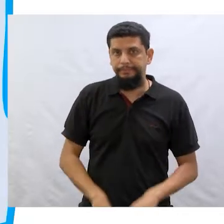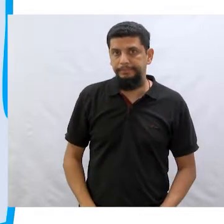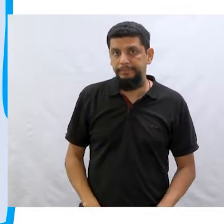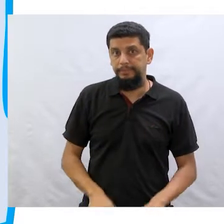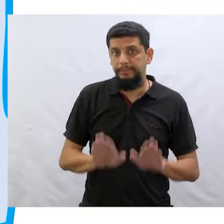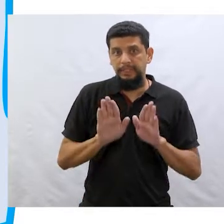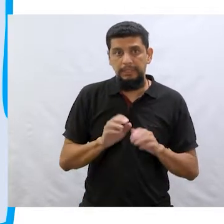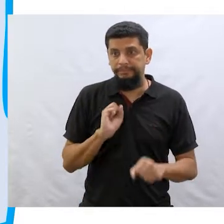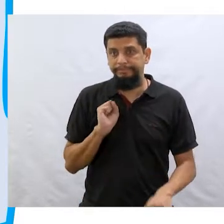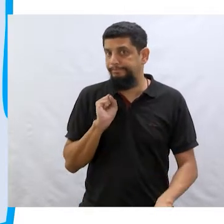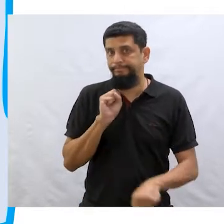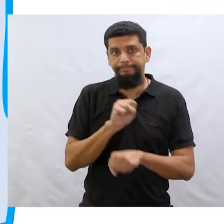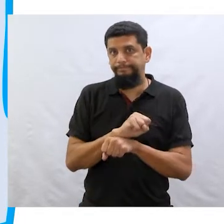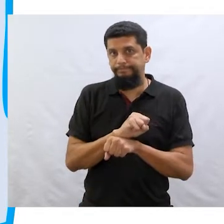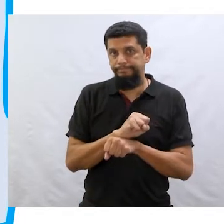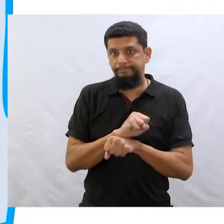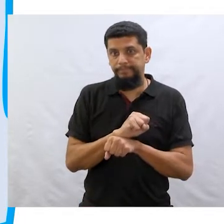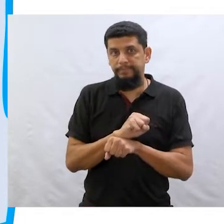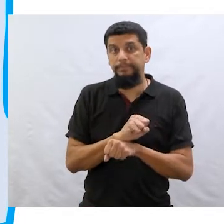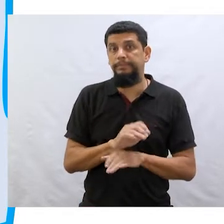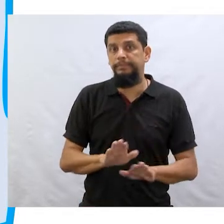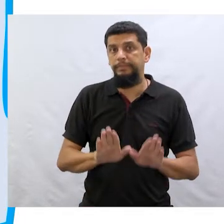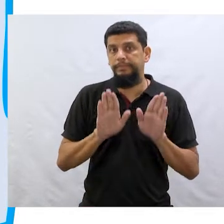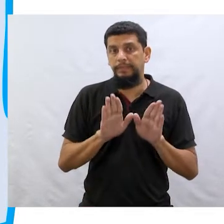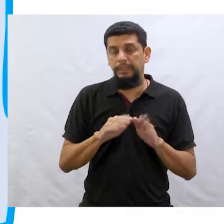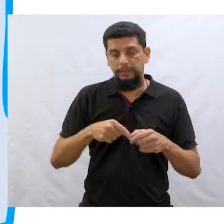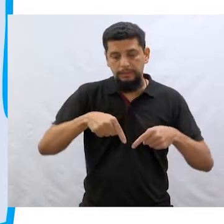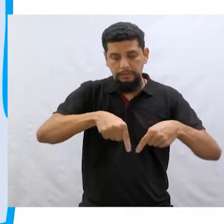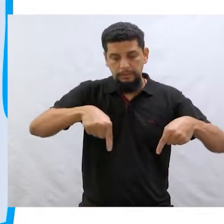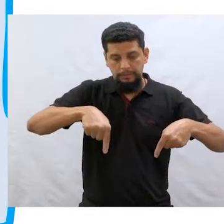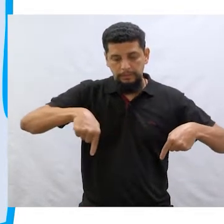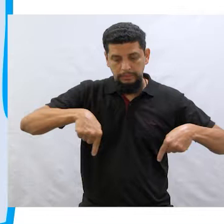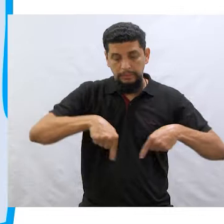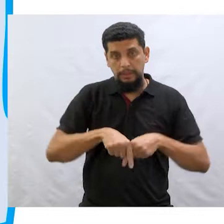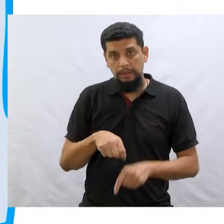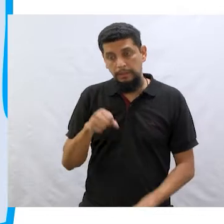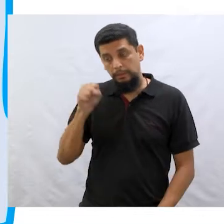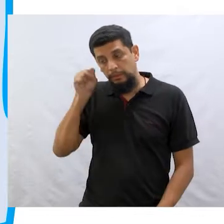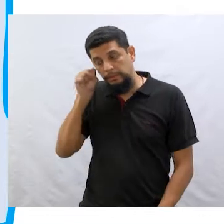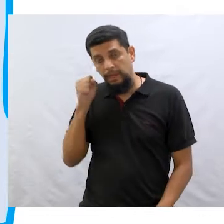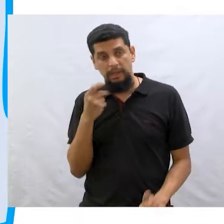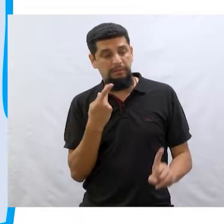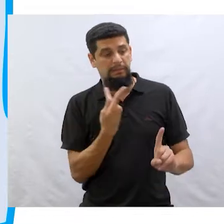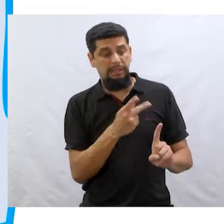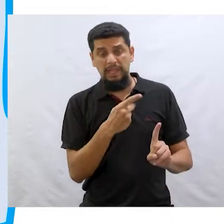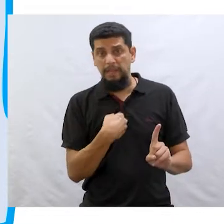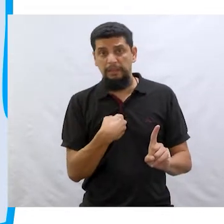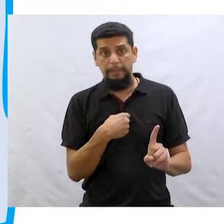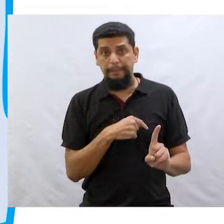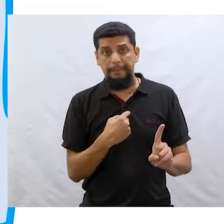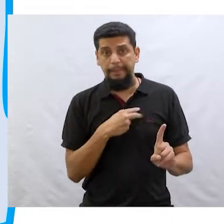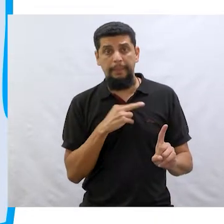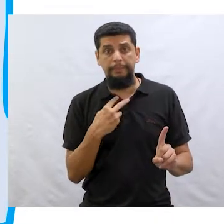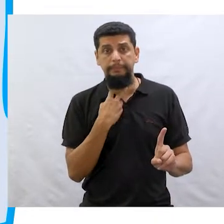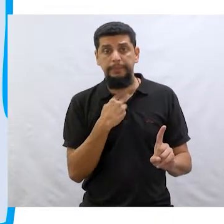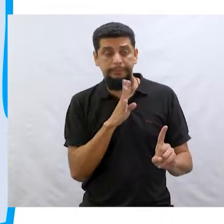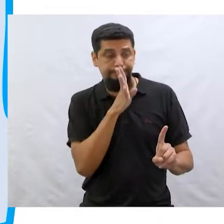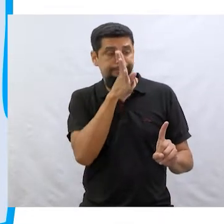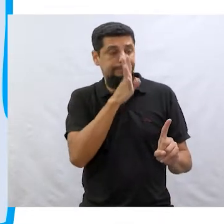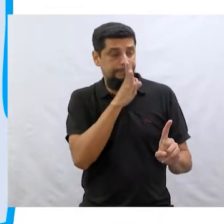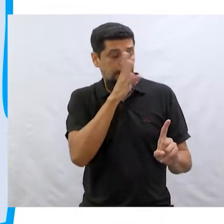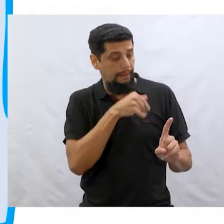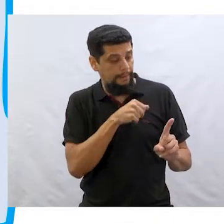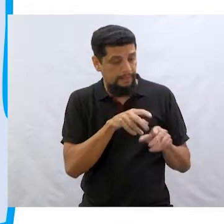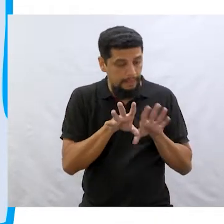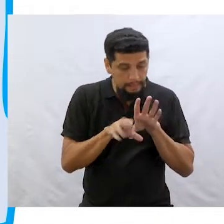Mas eu não parava. Afinal, o quarto era dele e eu não gostava de me intrometer. Não